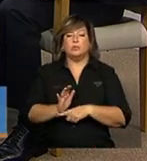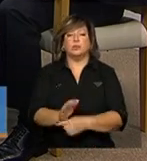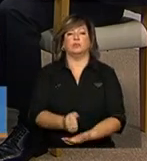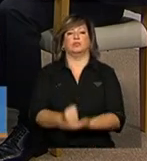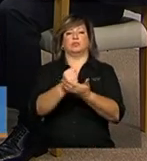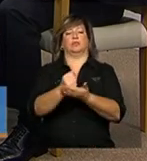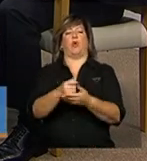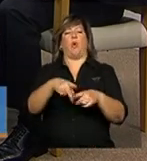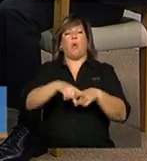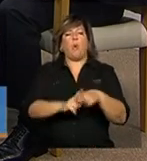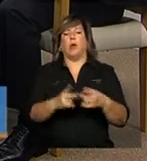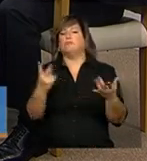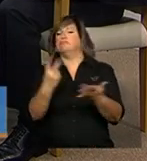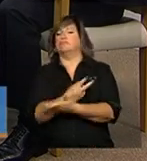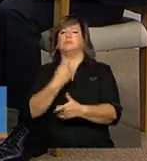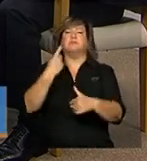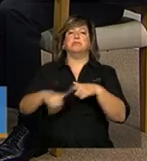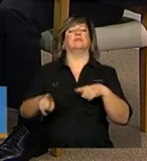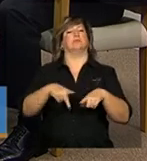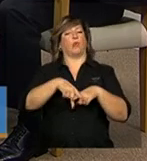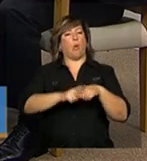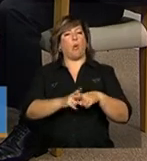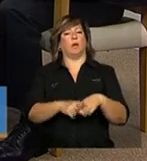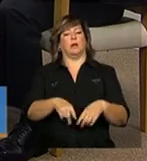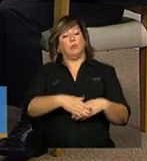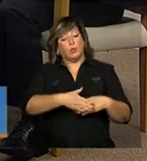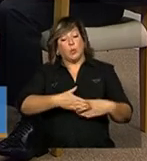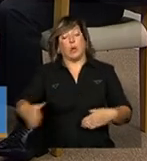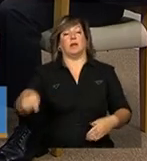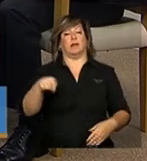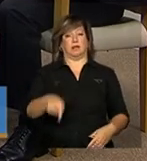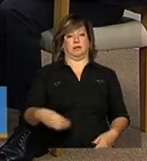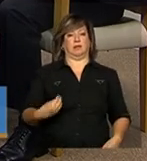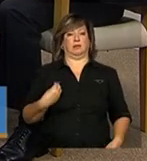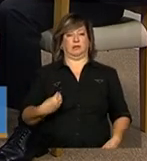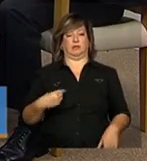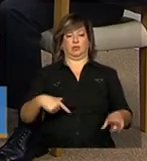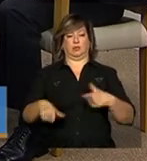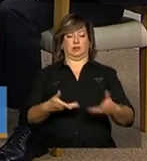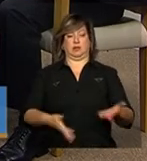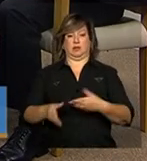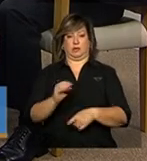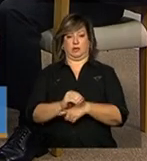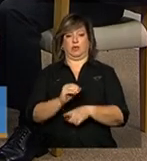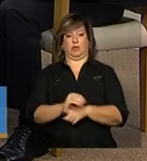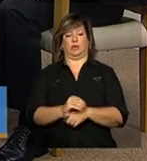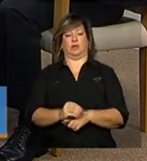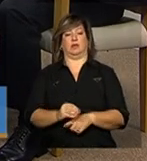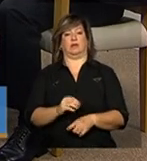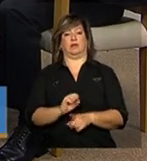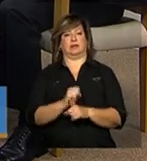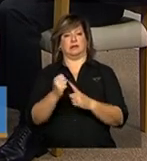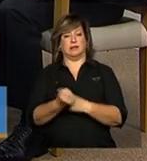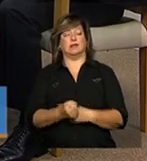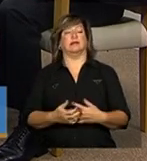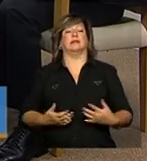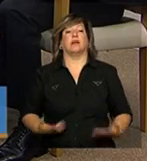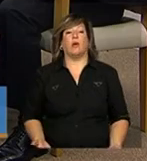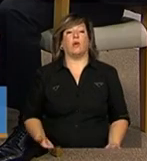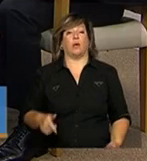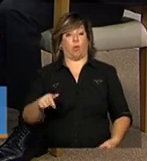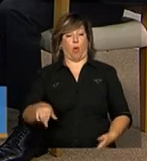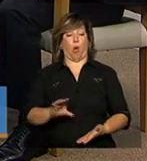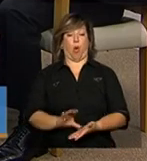corrigir eventuais equívocos durante a execução dos serviços sócio-assistenciais. Então, o Conselho, nesse ponto, ele